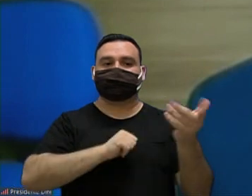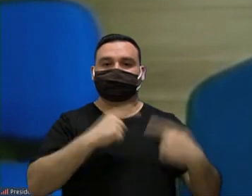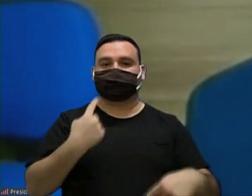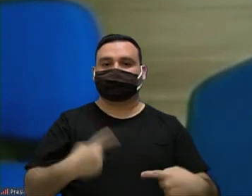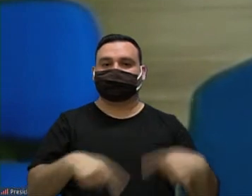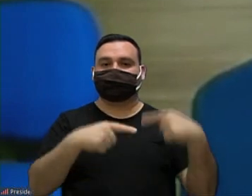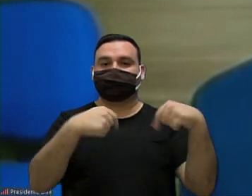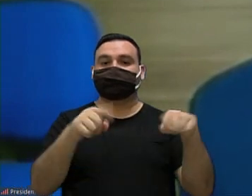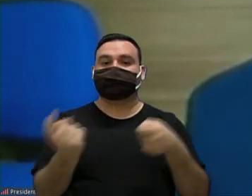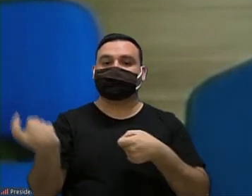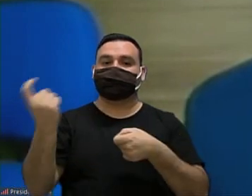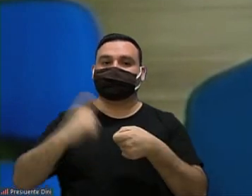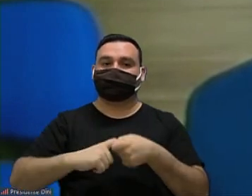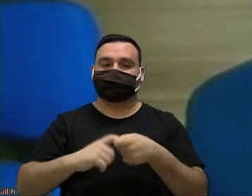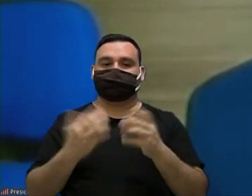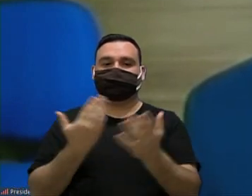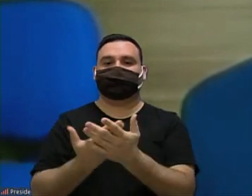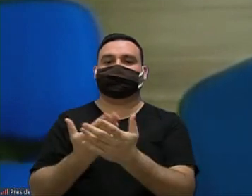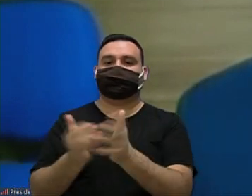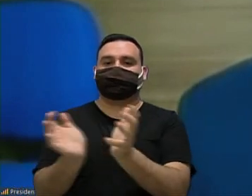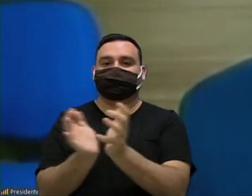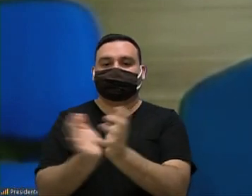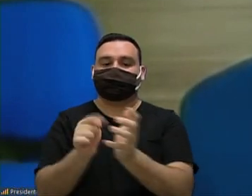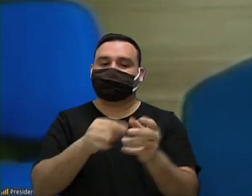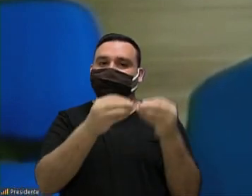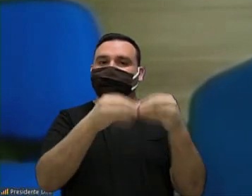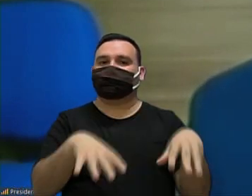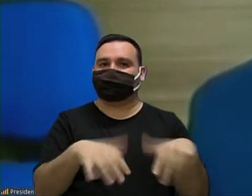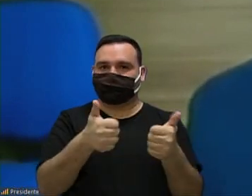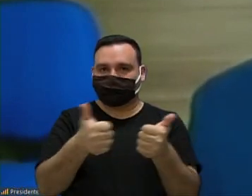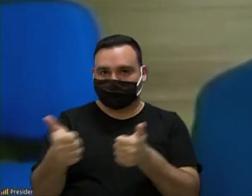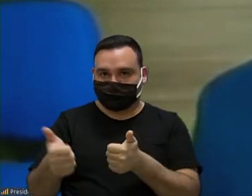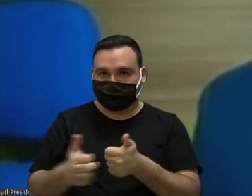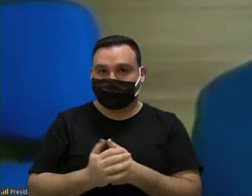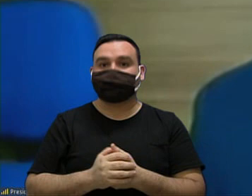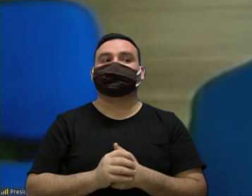pauta e retornando às comissões está prejudicado ok